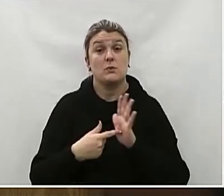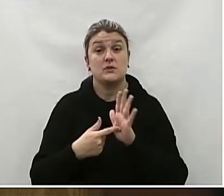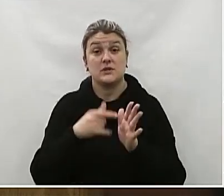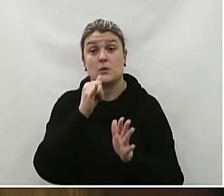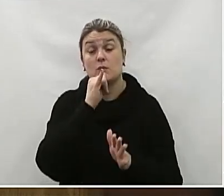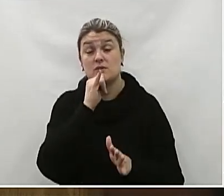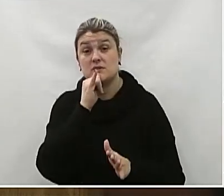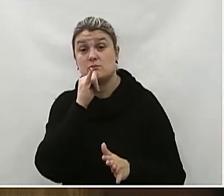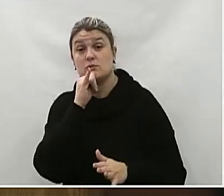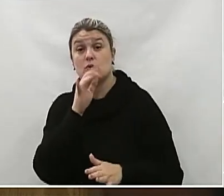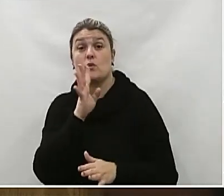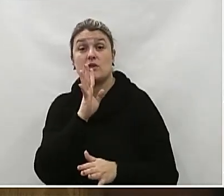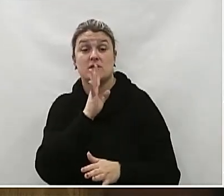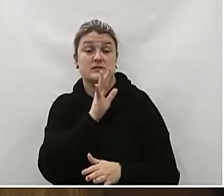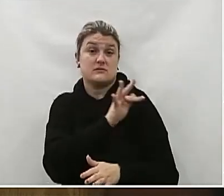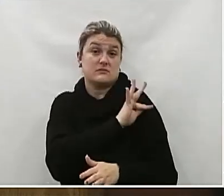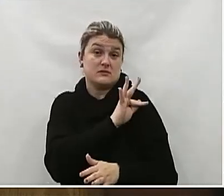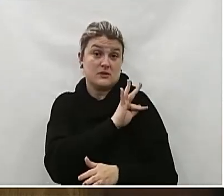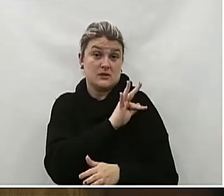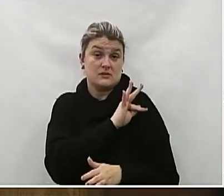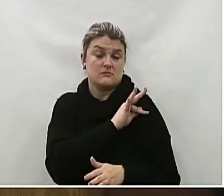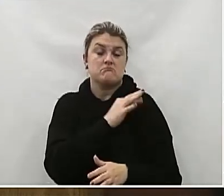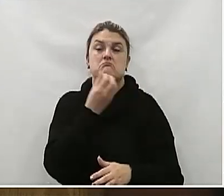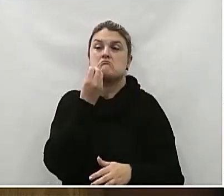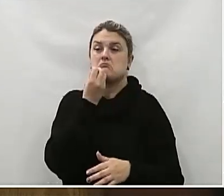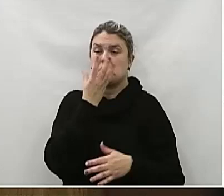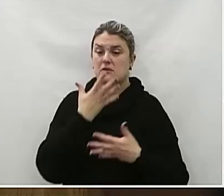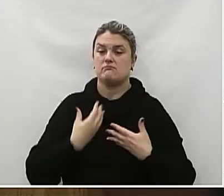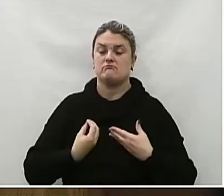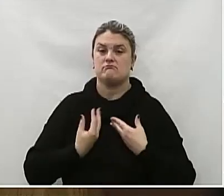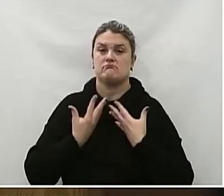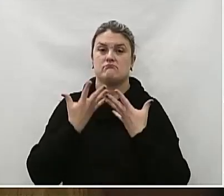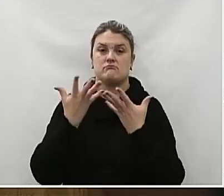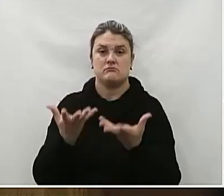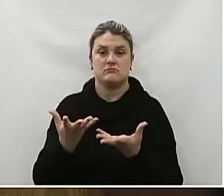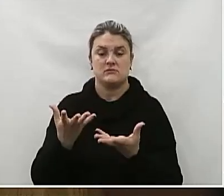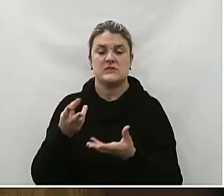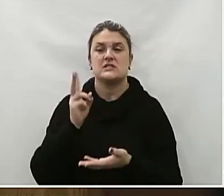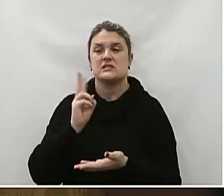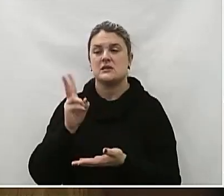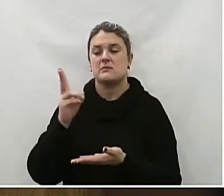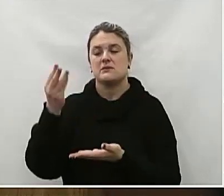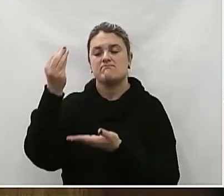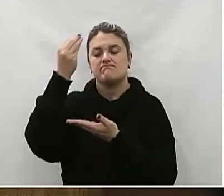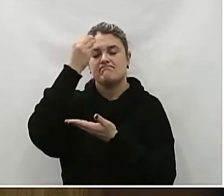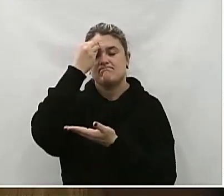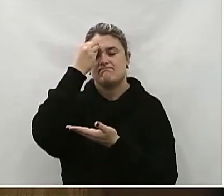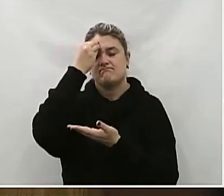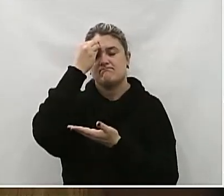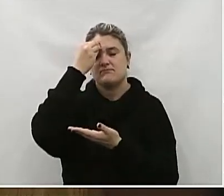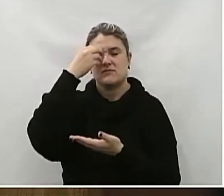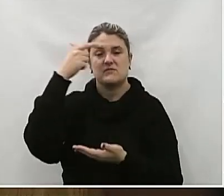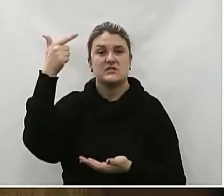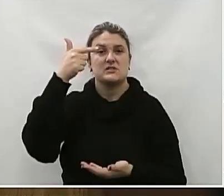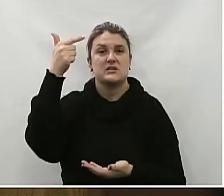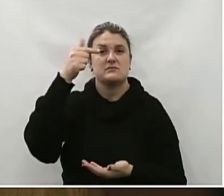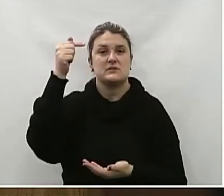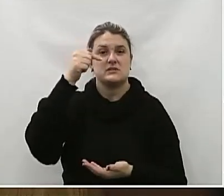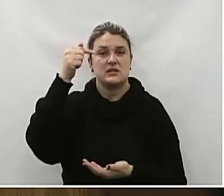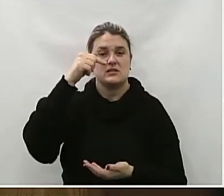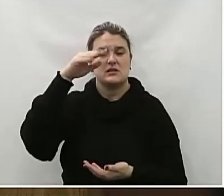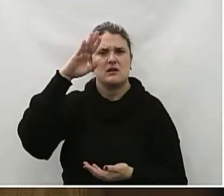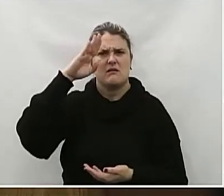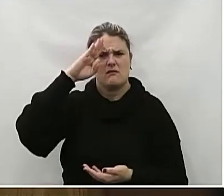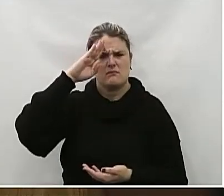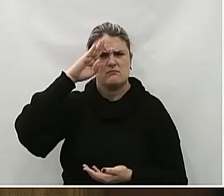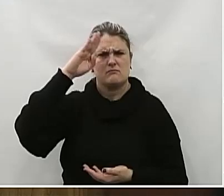Técnico Dedicação E interesse No bem Servir Ficando registrada Na memória Do 27º Batalhão Batalhão Heróis do Contestado